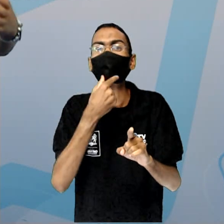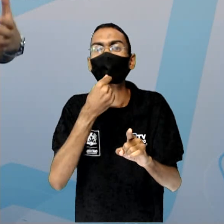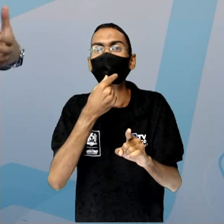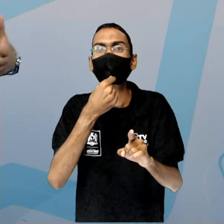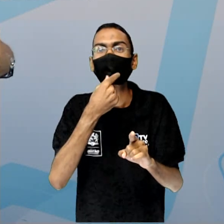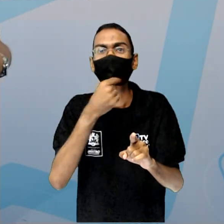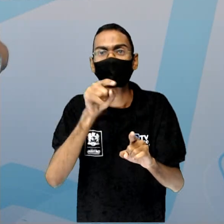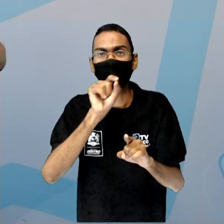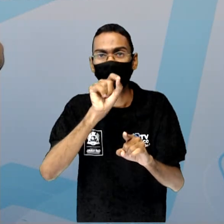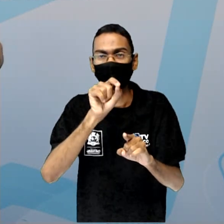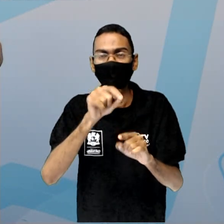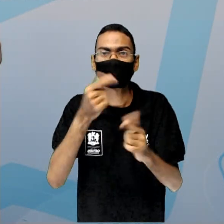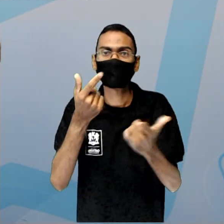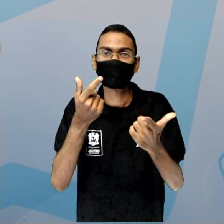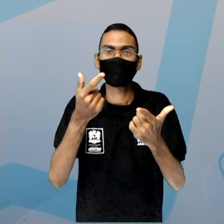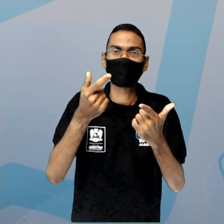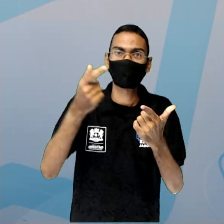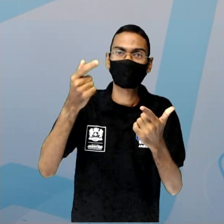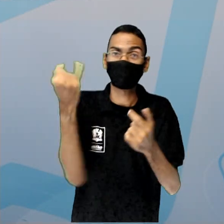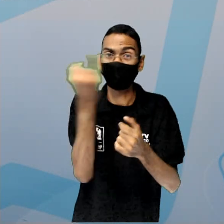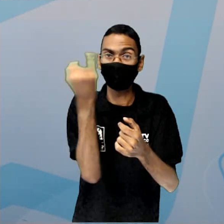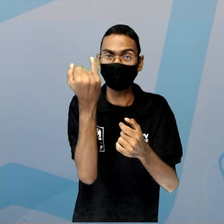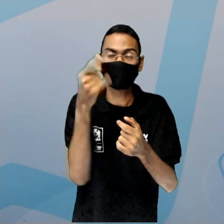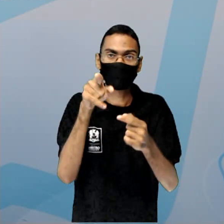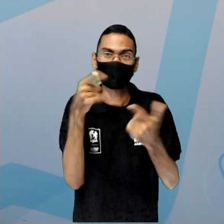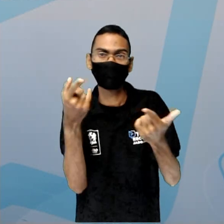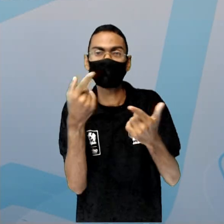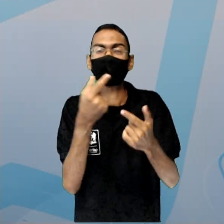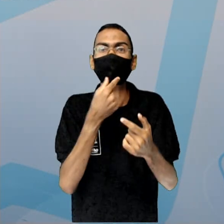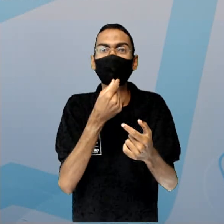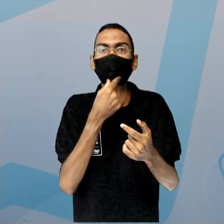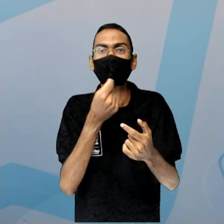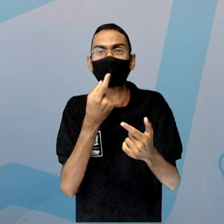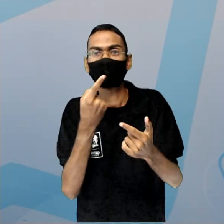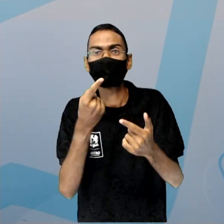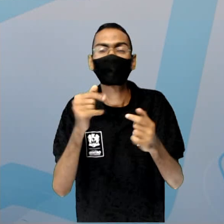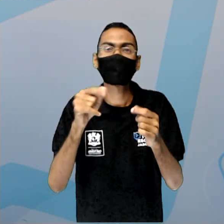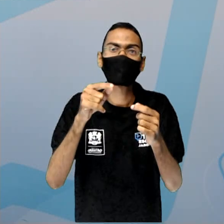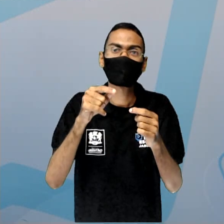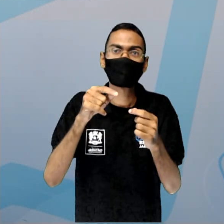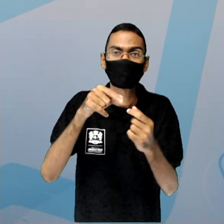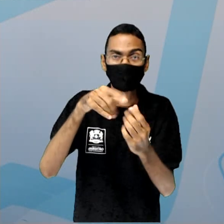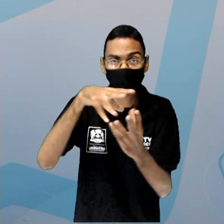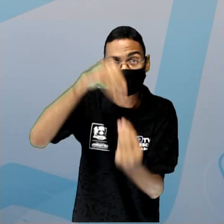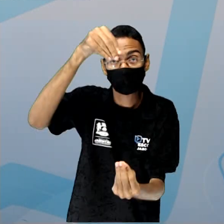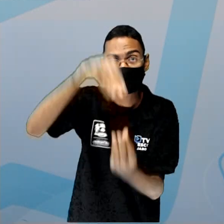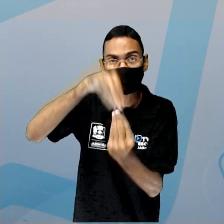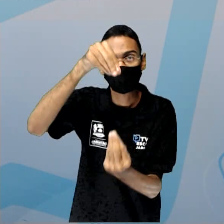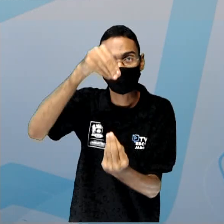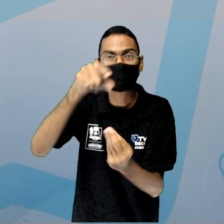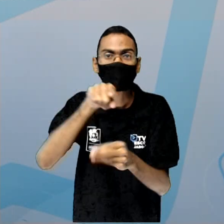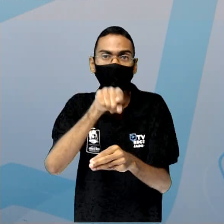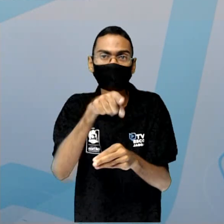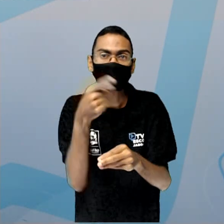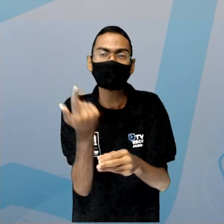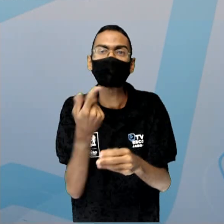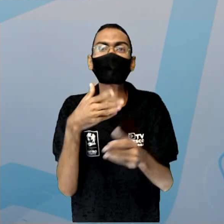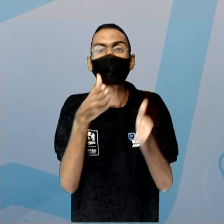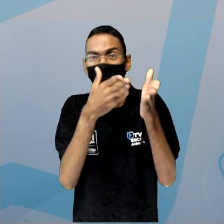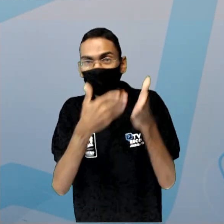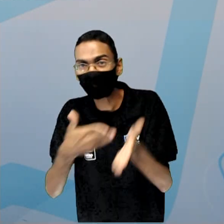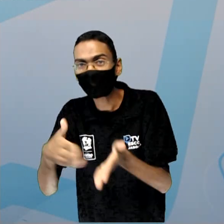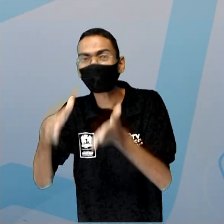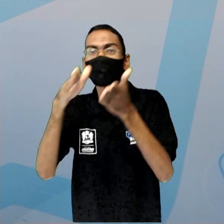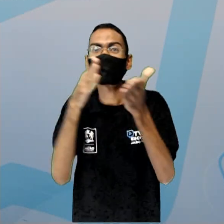o sobrenatural, Então, são momentos específicos da